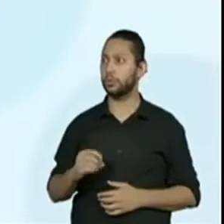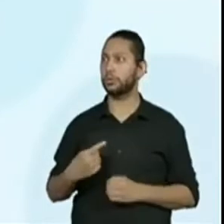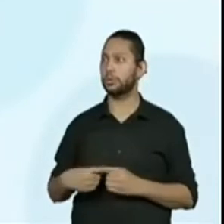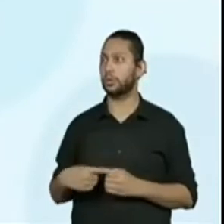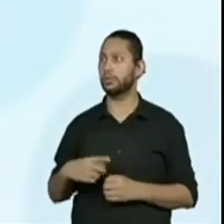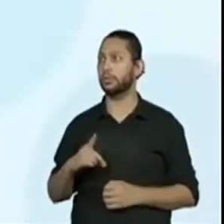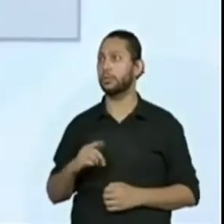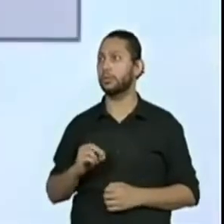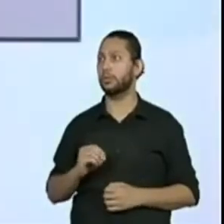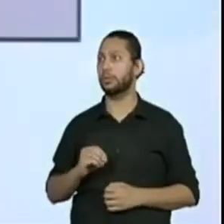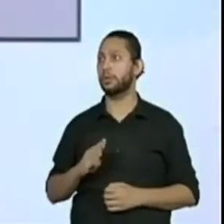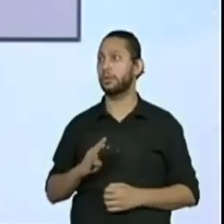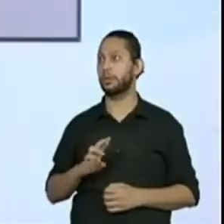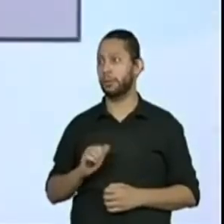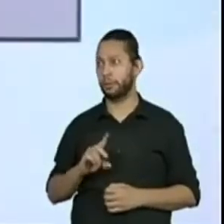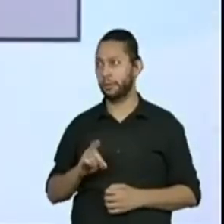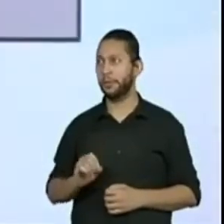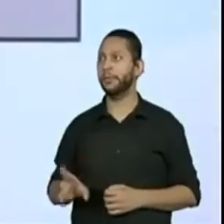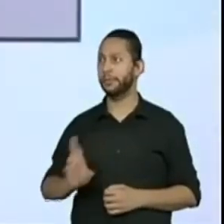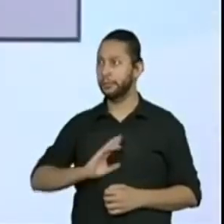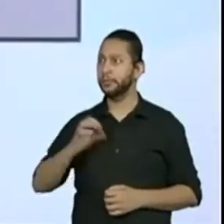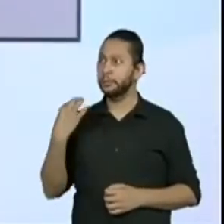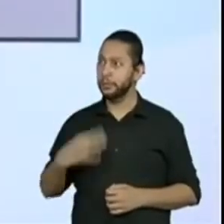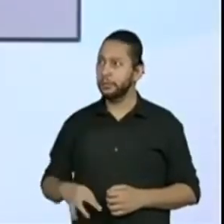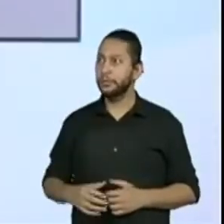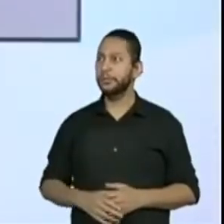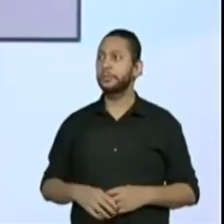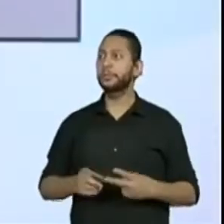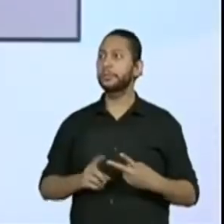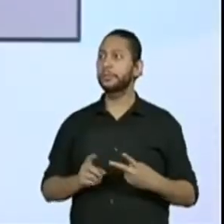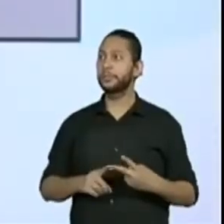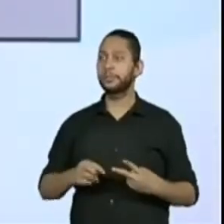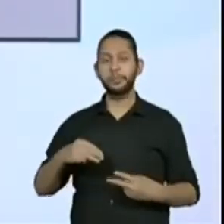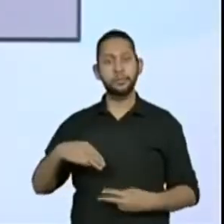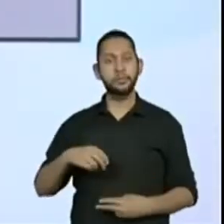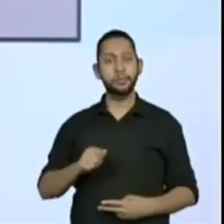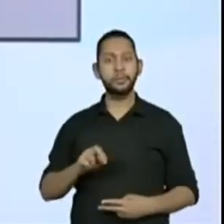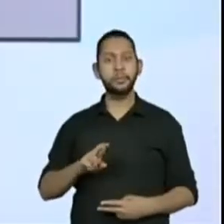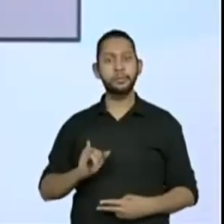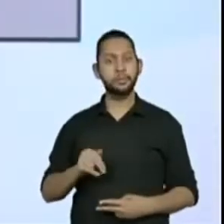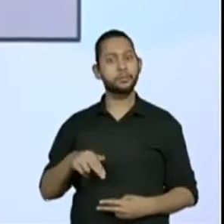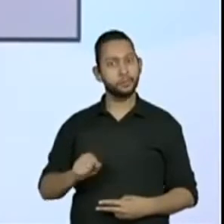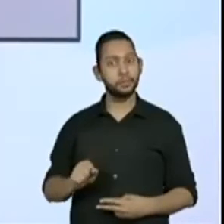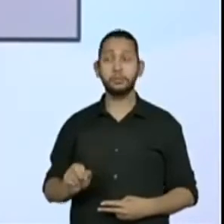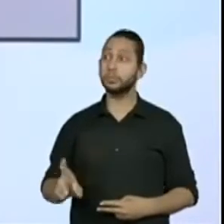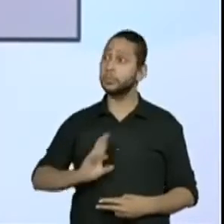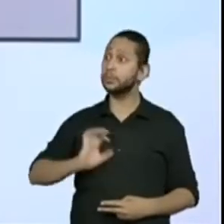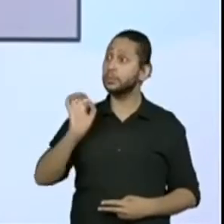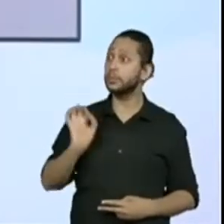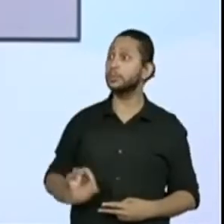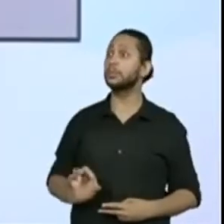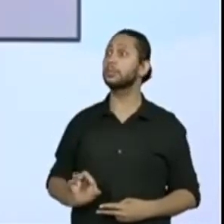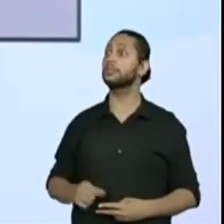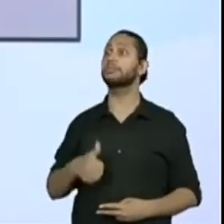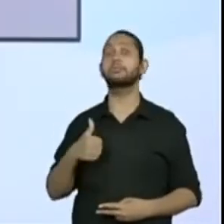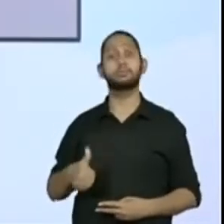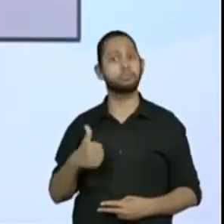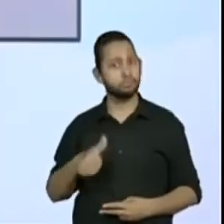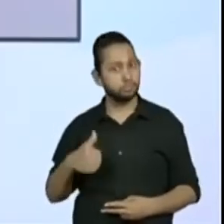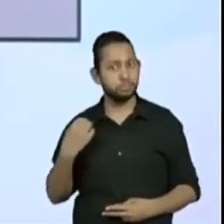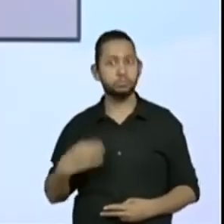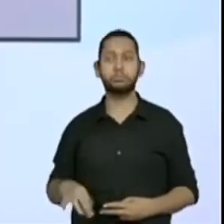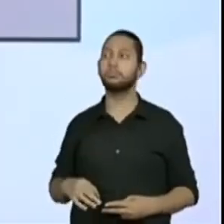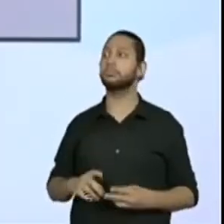a resposta certa. Quem mais? Marina e Israel da Escola Beatriz. Também já deram a resposta